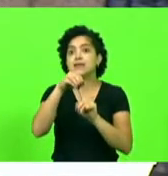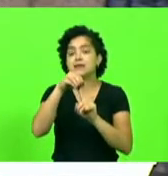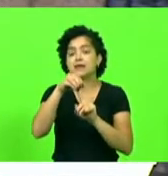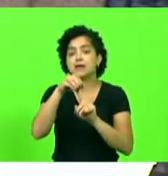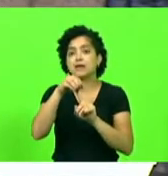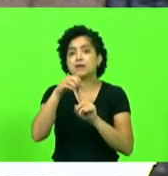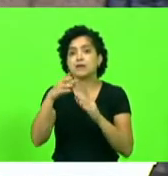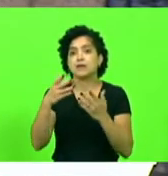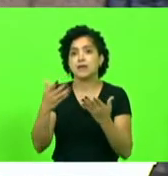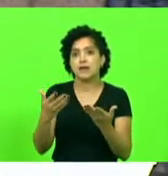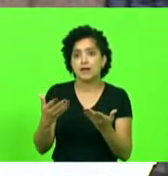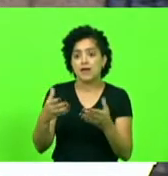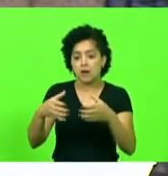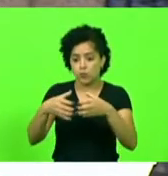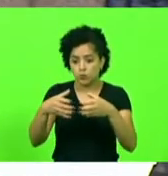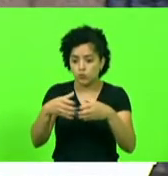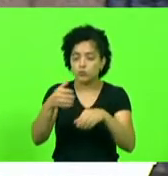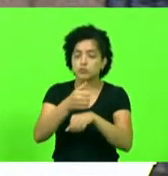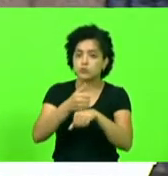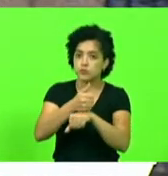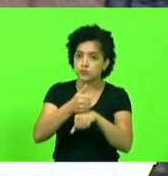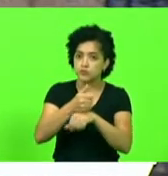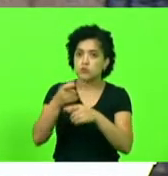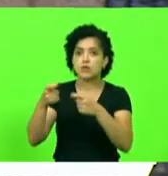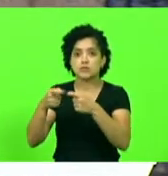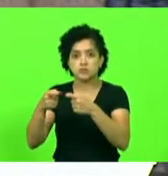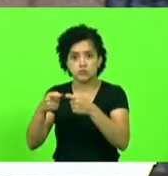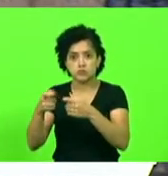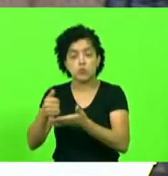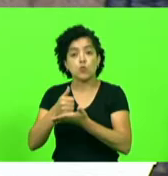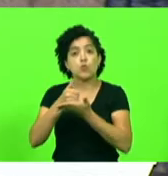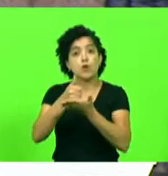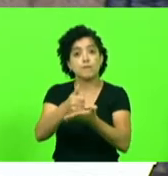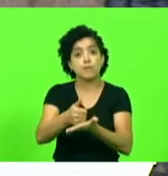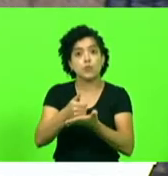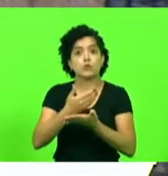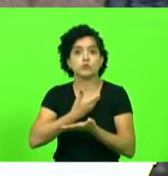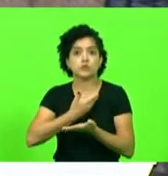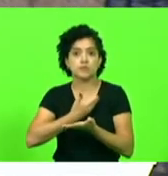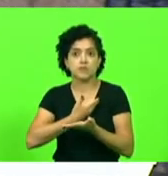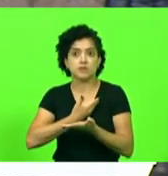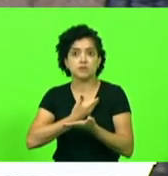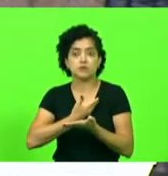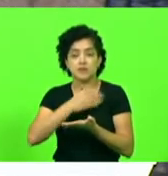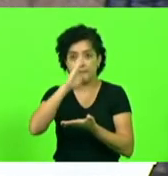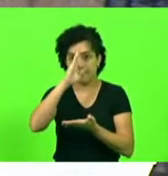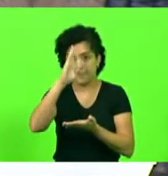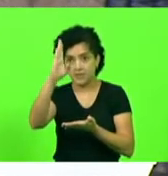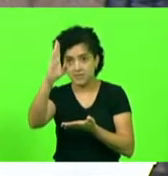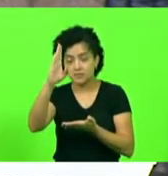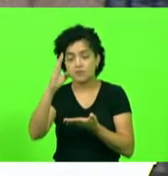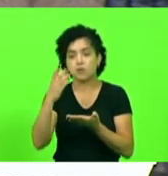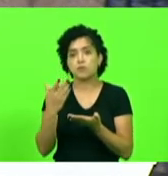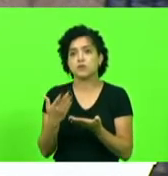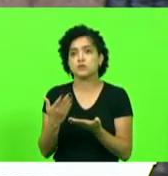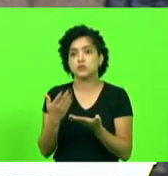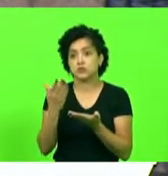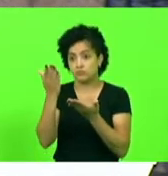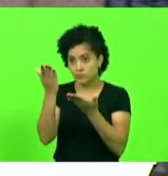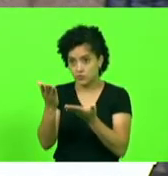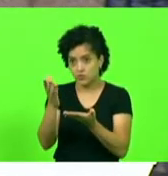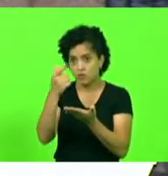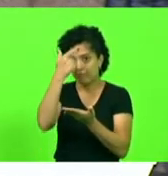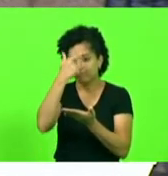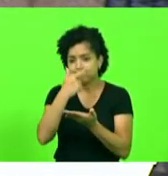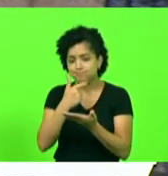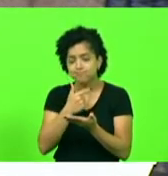a equipe médica, o apoio dos amigos, mas principalmente vejo isso no seu rosto, nos